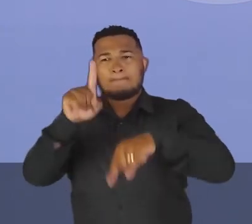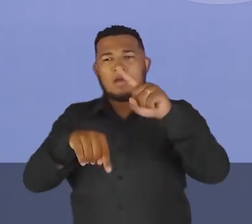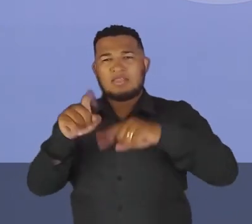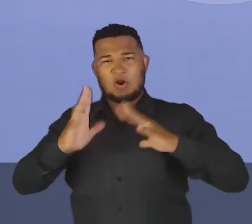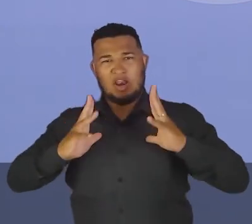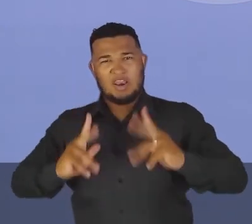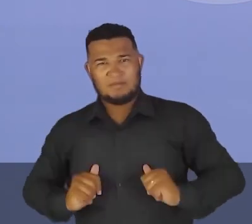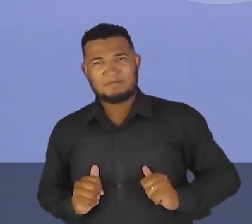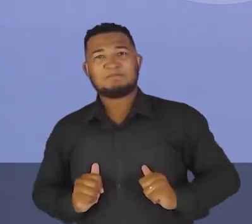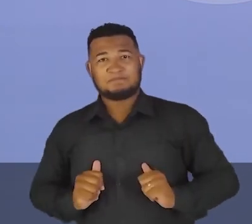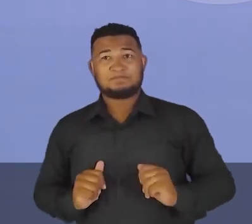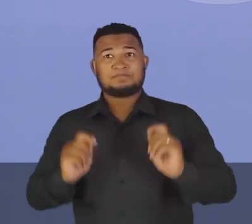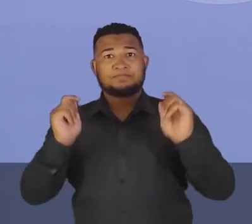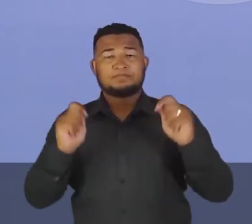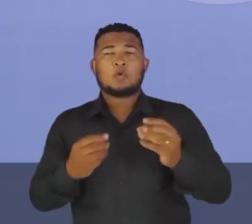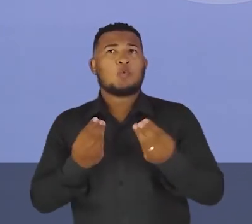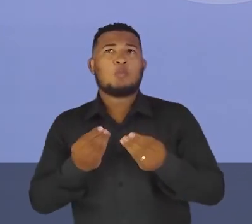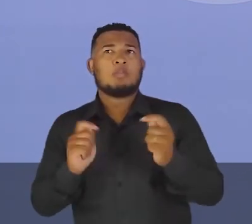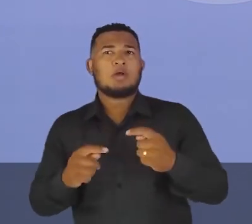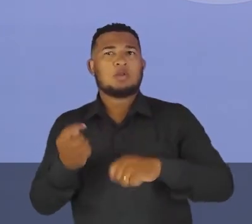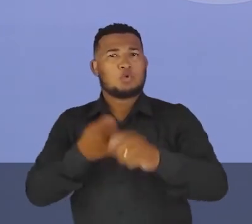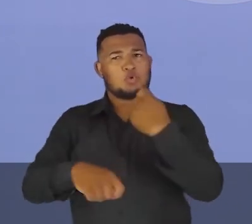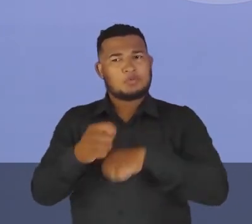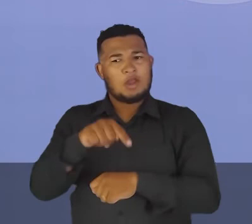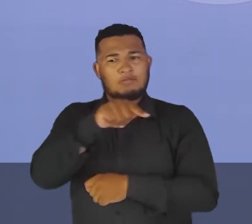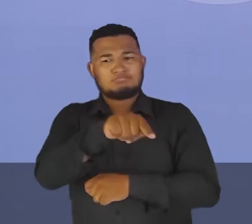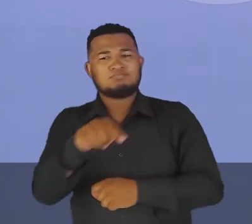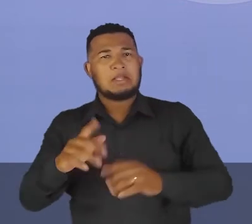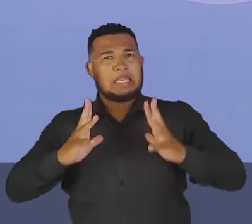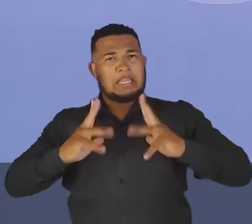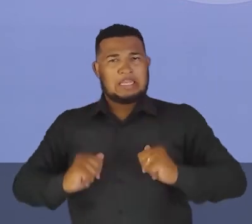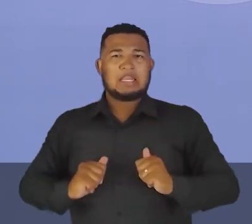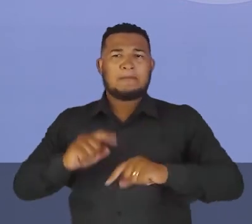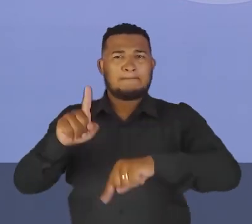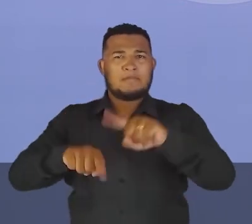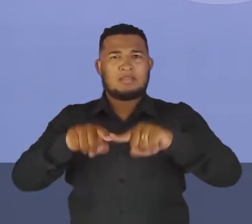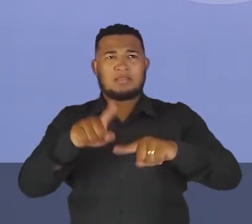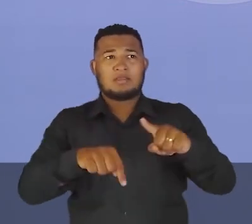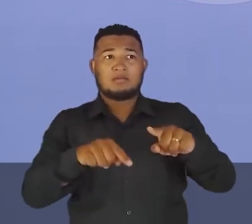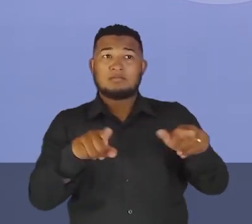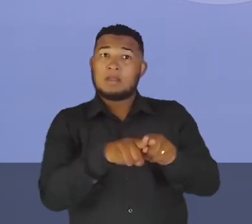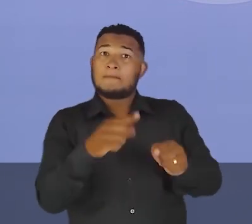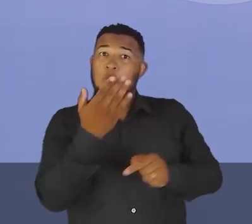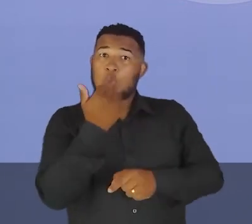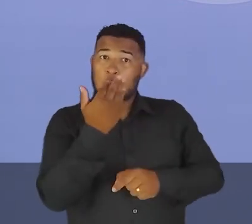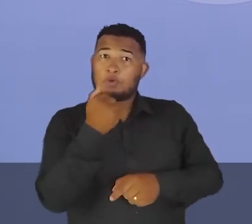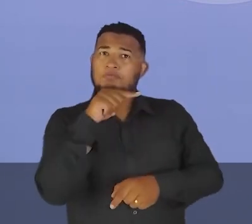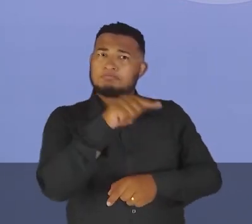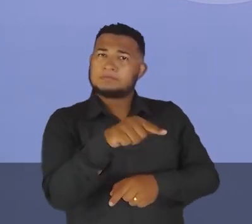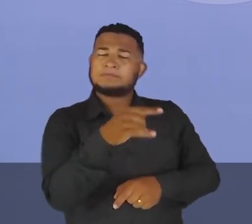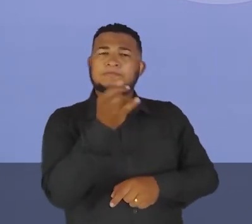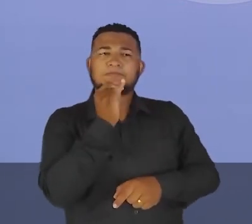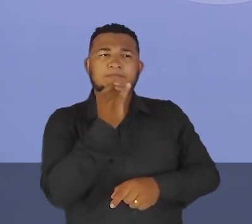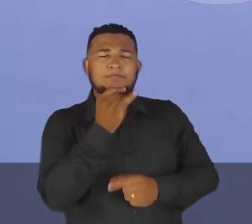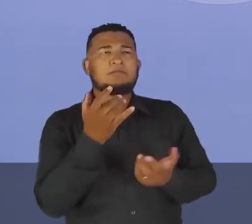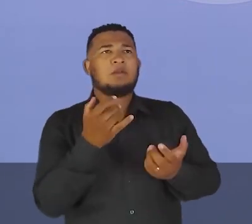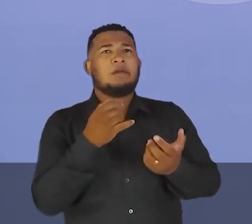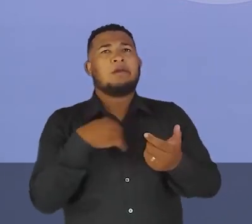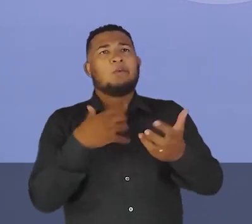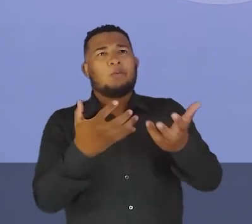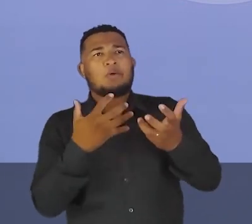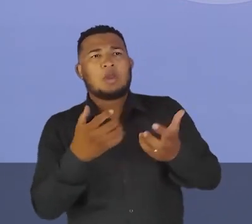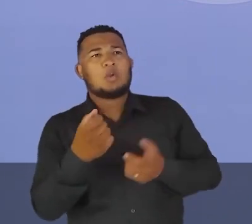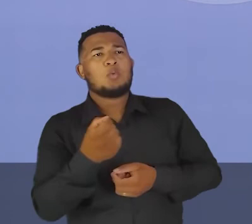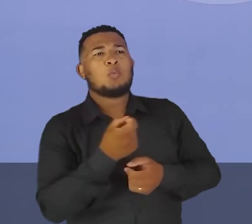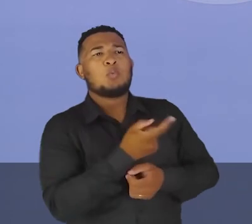né? Você pode pensar em economizar nos produtos de limpeza, por exemplo, tá? Na merenda também, né? Poxa, eu quero fazer, então, uma